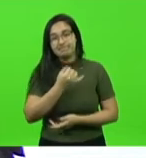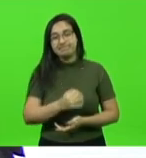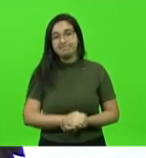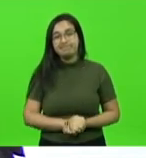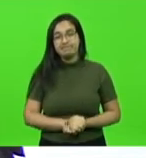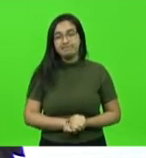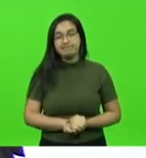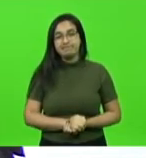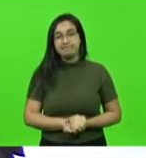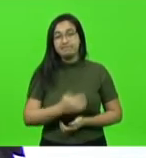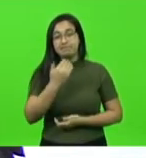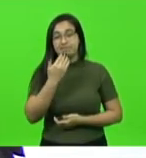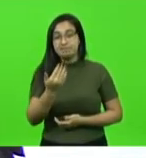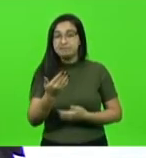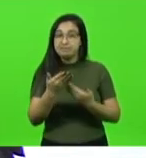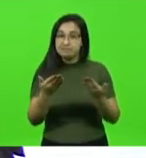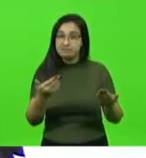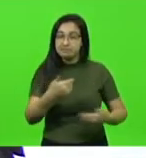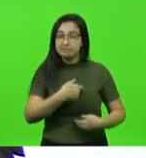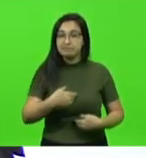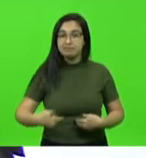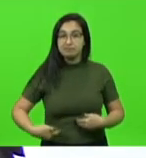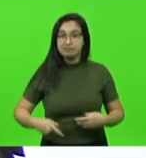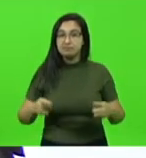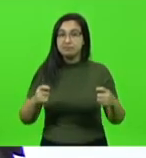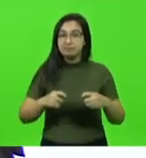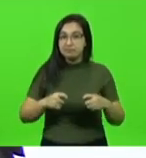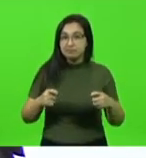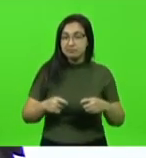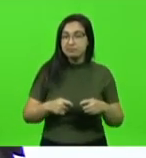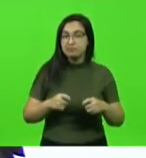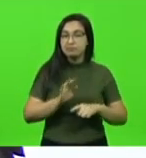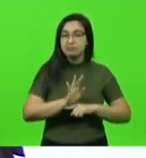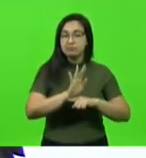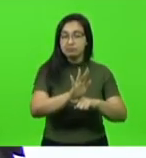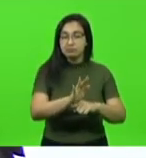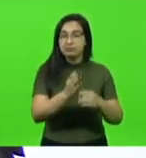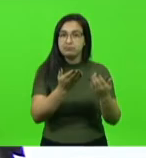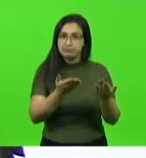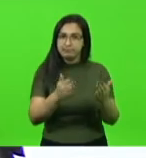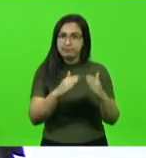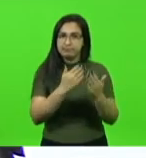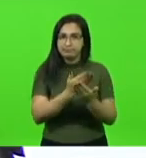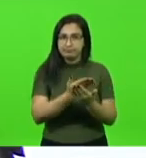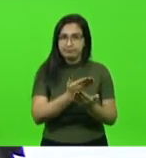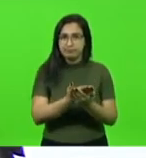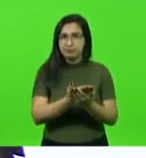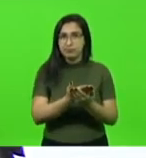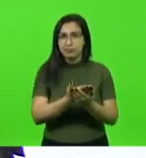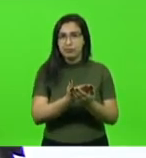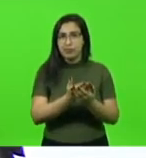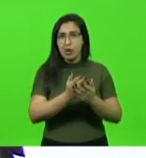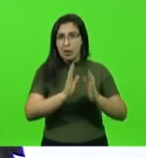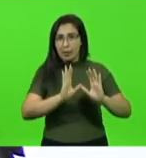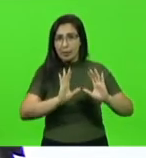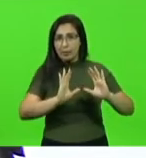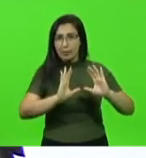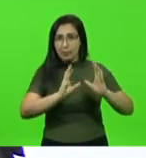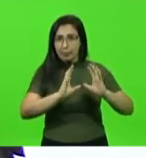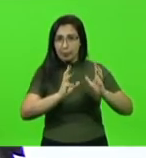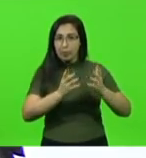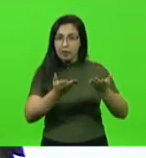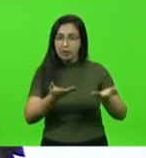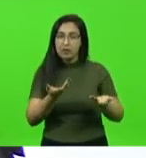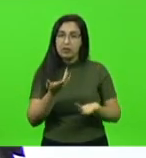governo que desse uma mãozinha aí para ter no mínimo no mínimo bola para as crianças poderem fazer educação física